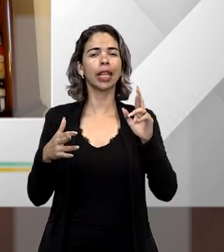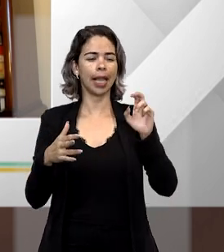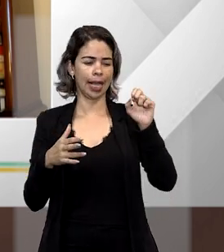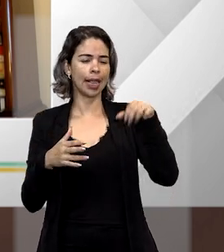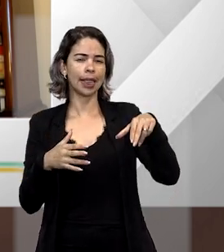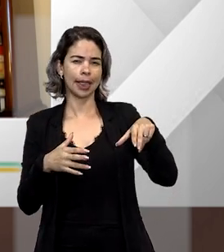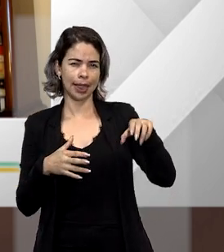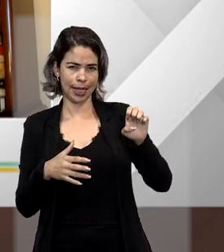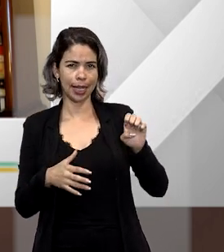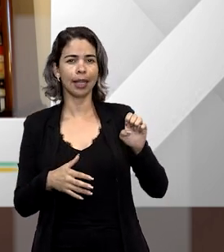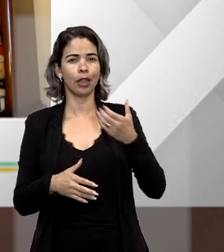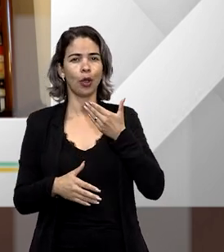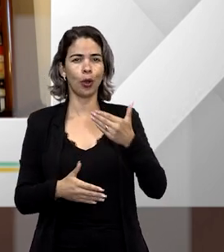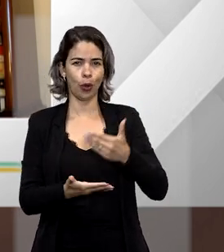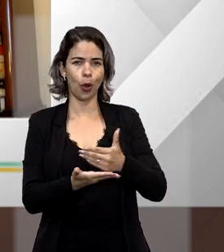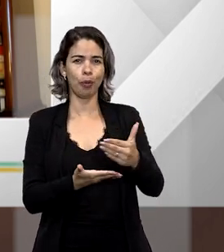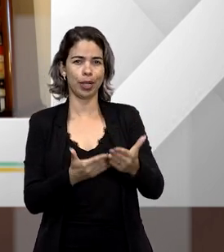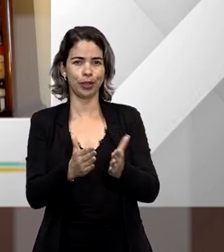professor Renê.